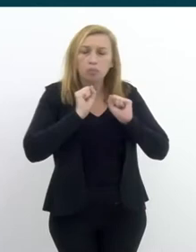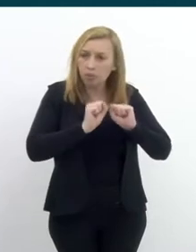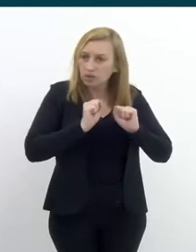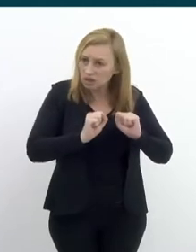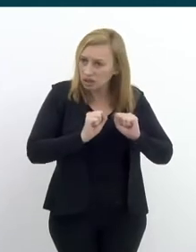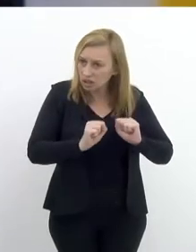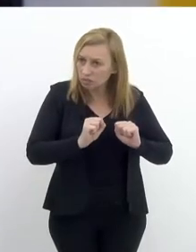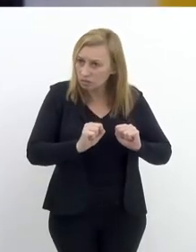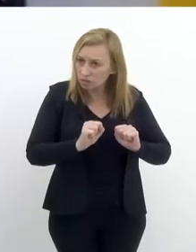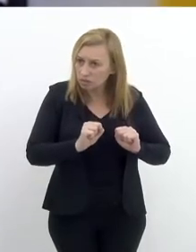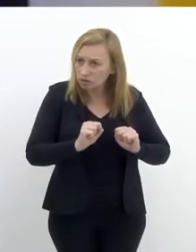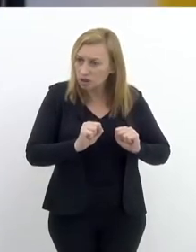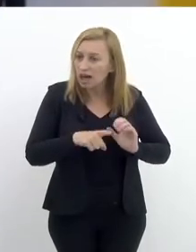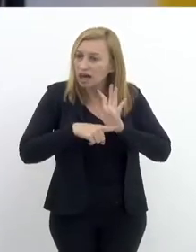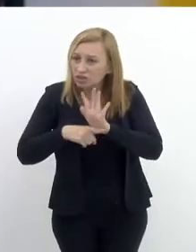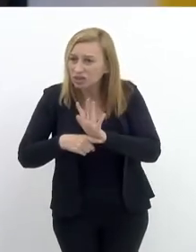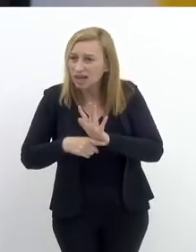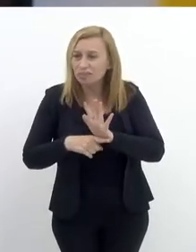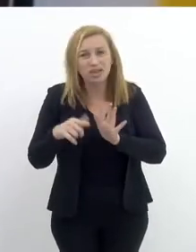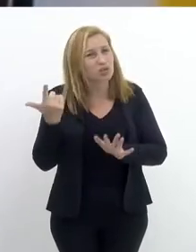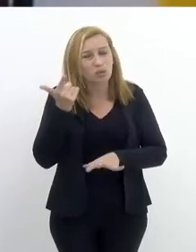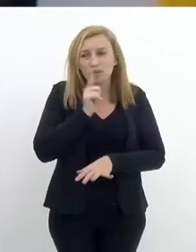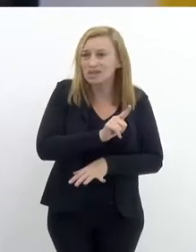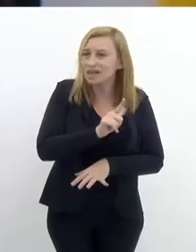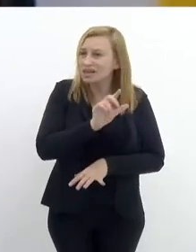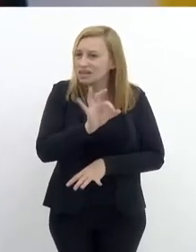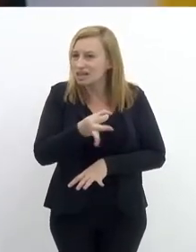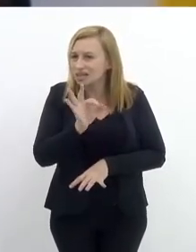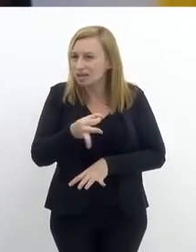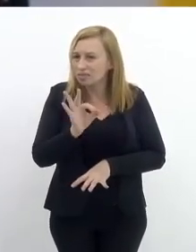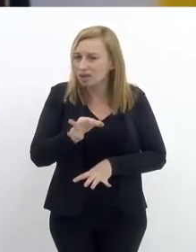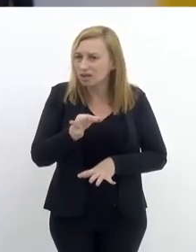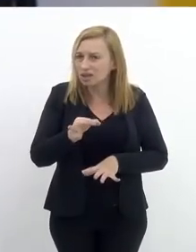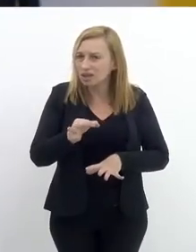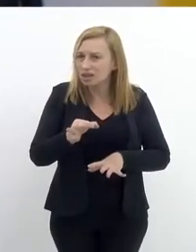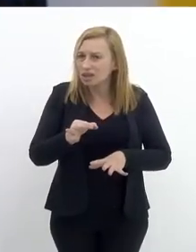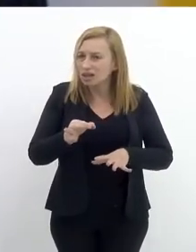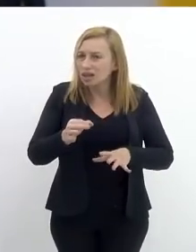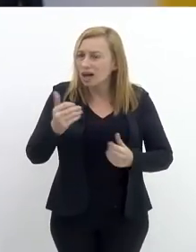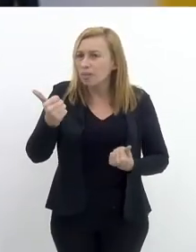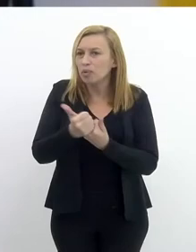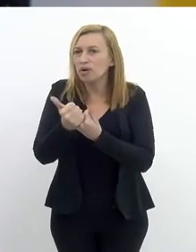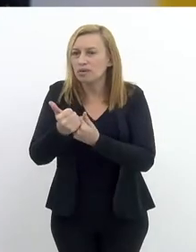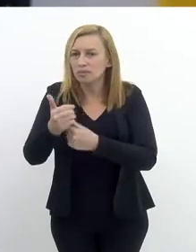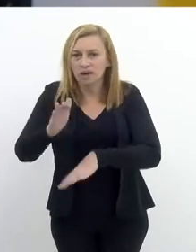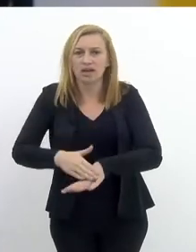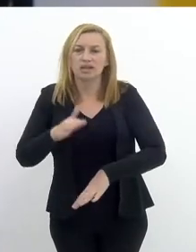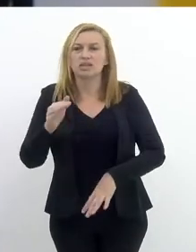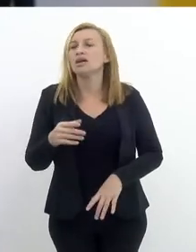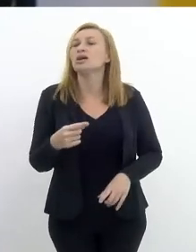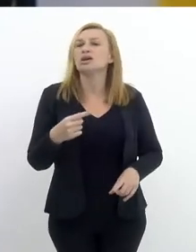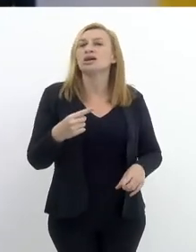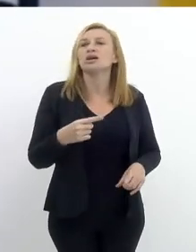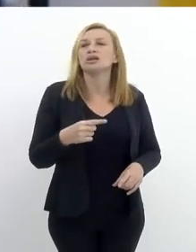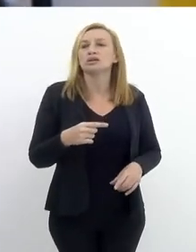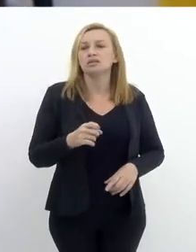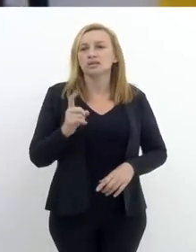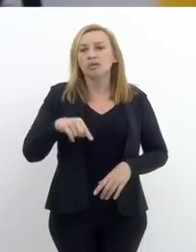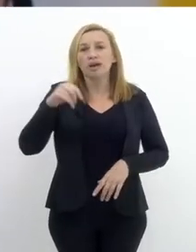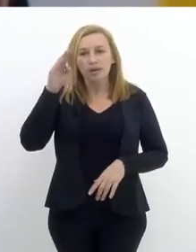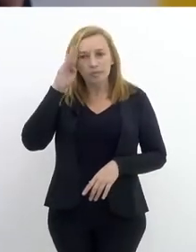experiência, podemos demonstrar empatia e devemos, mas a gente não consegue, de fato, alcançar esse sofrimento. Então, esse apoio mútuo